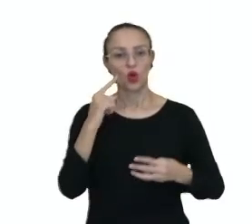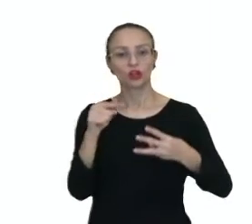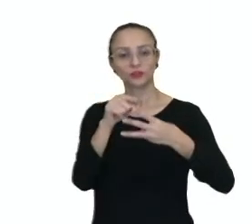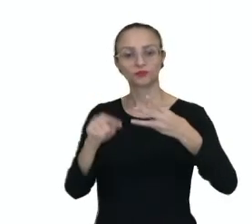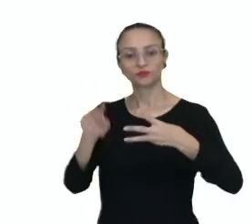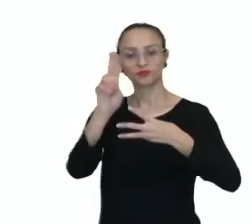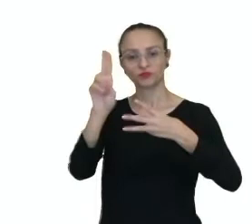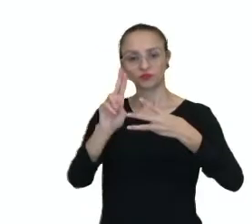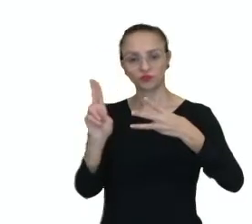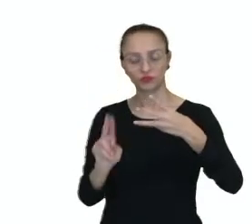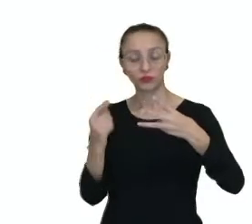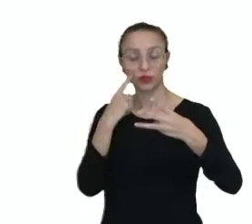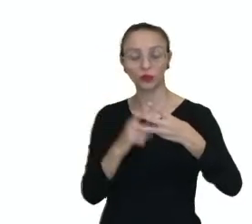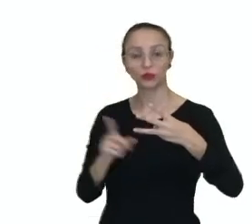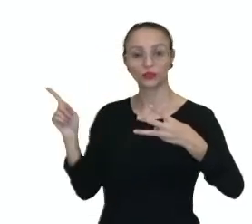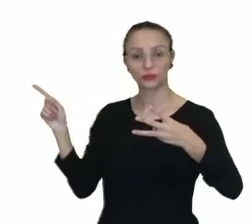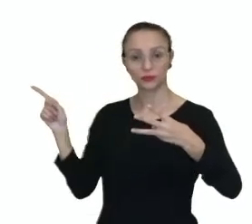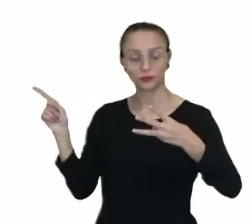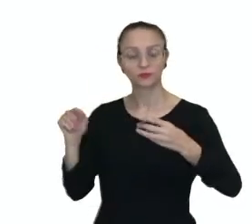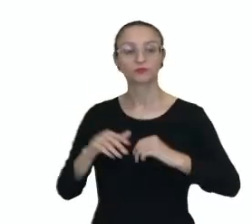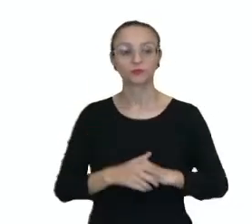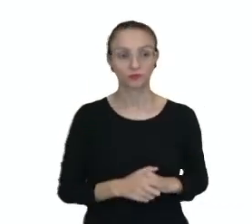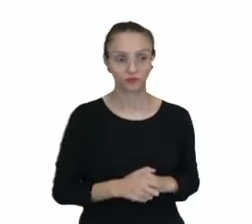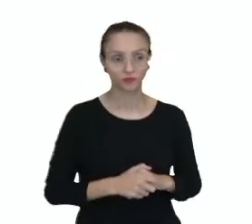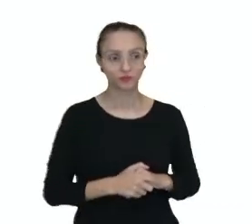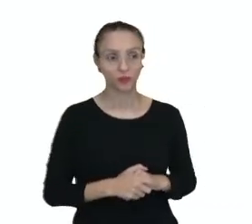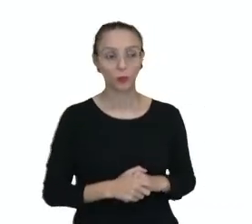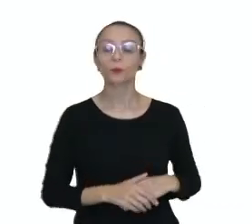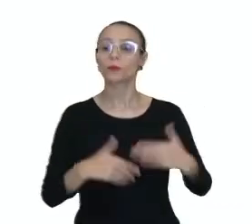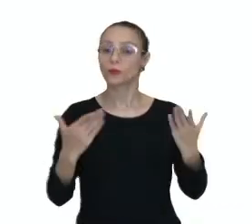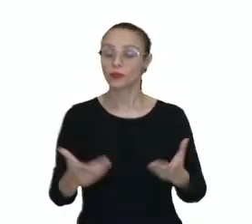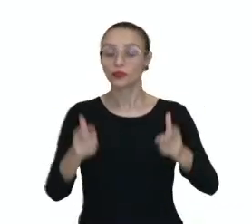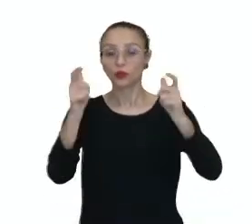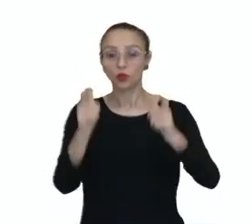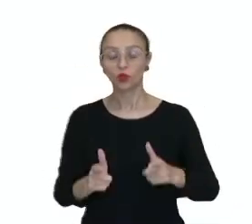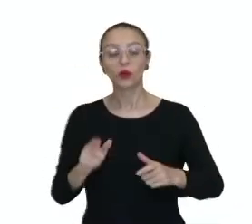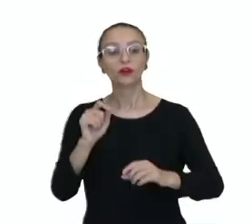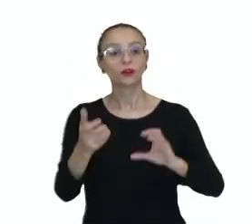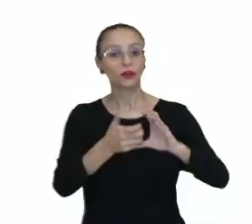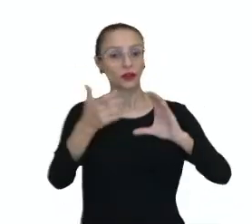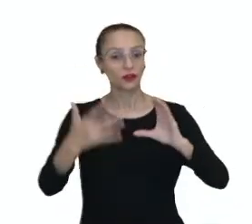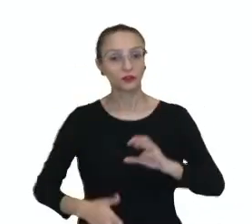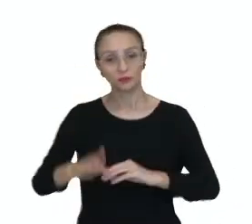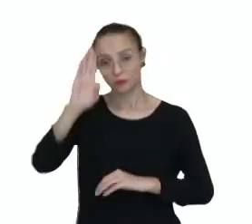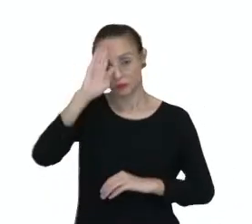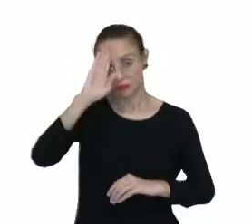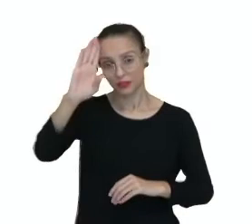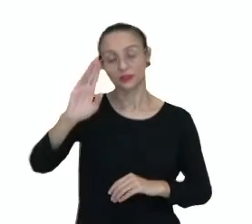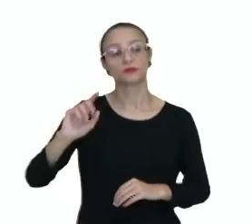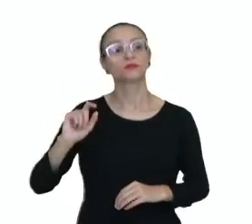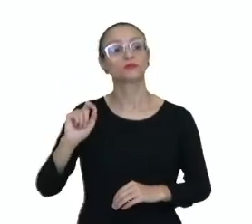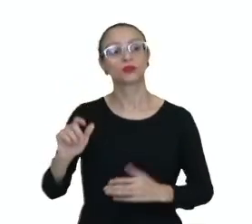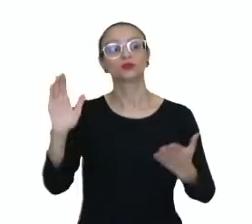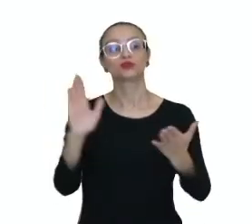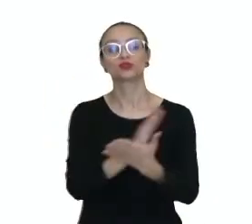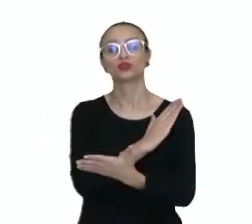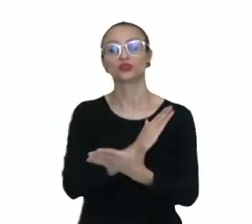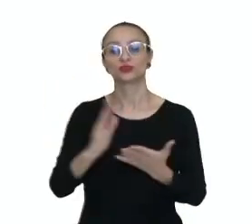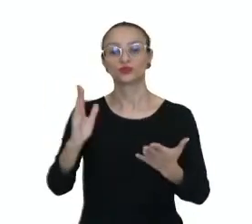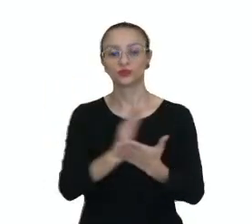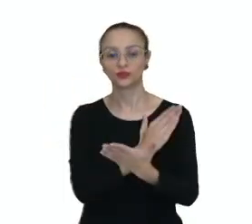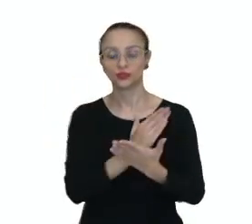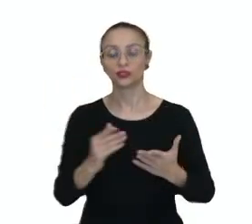região de planaltos e regiões de maiores altitudes. São essas as características principais na divisão